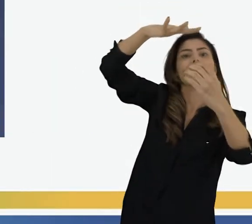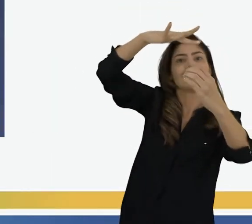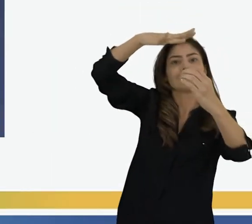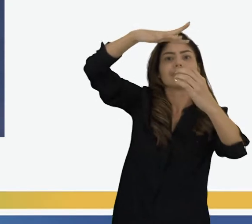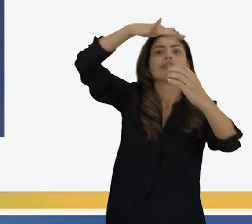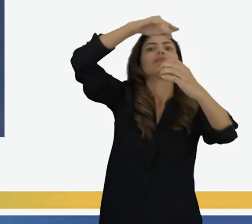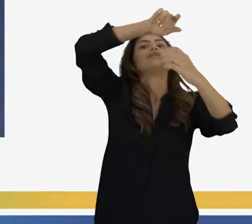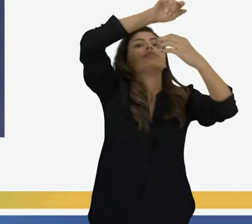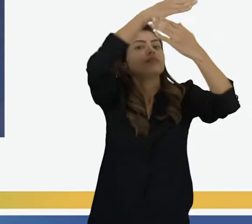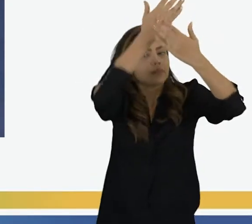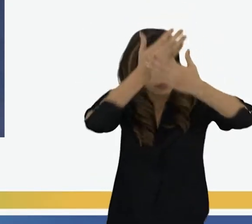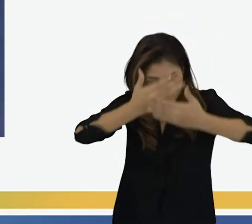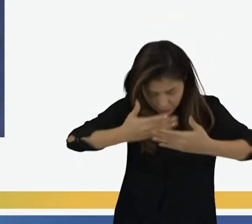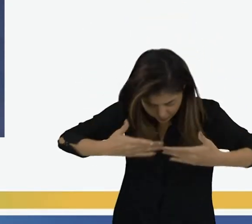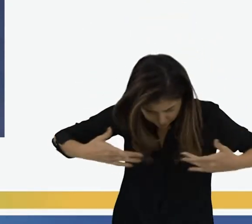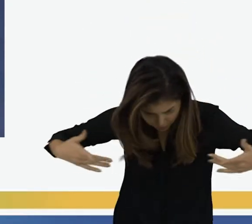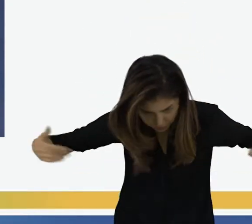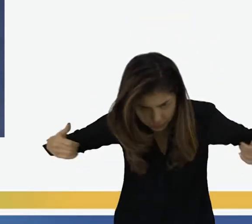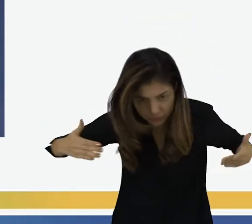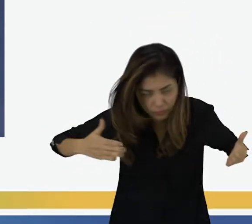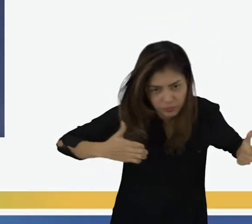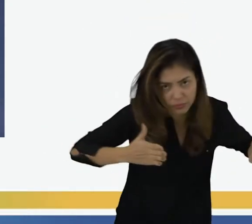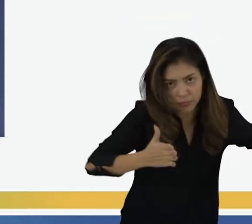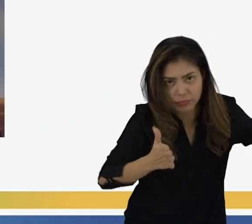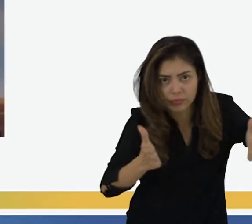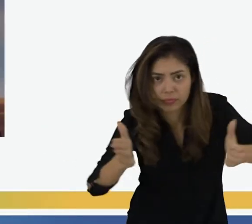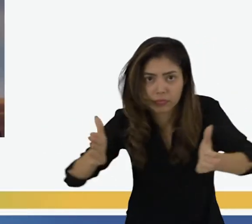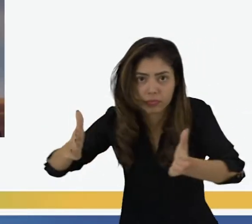Até encontrar